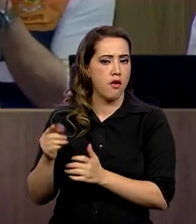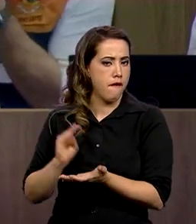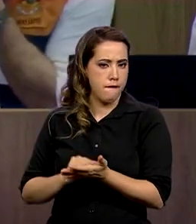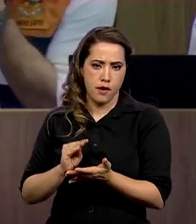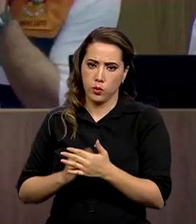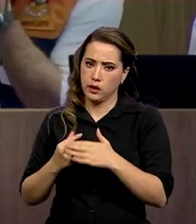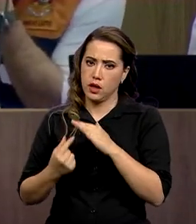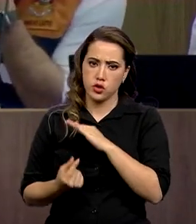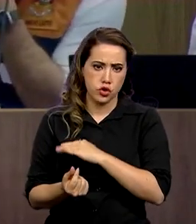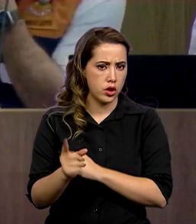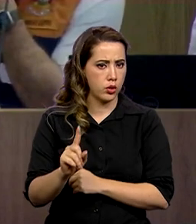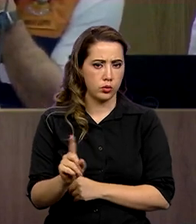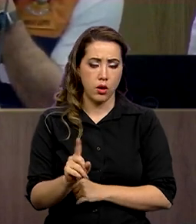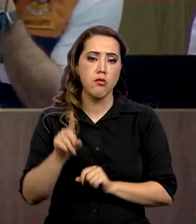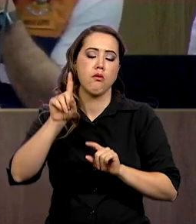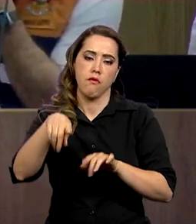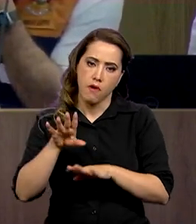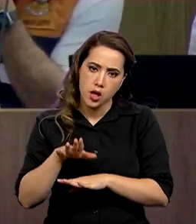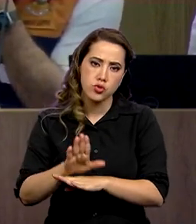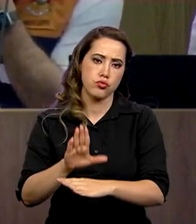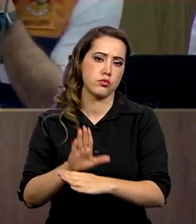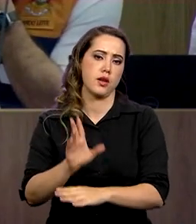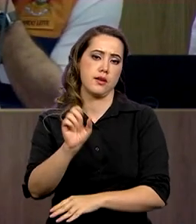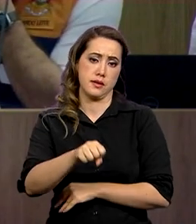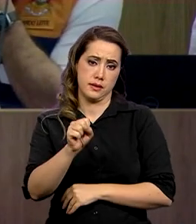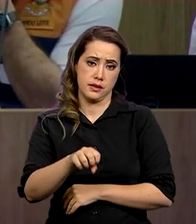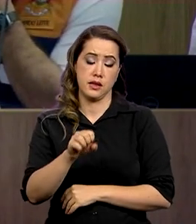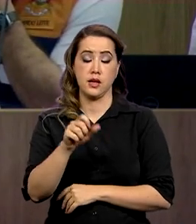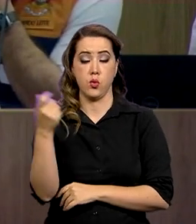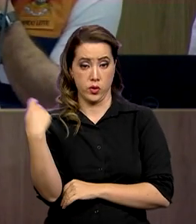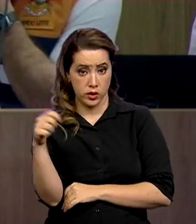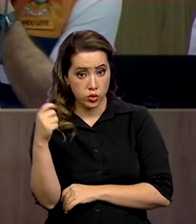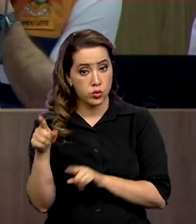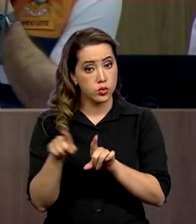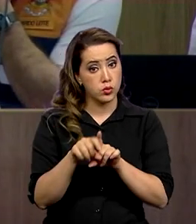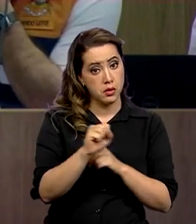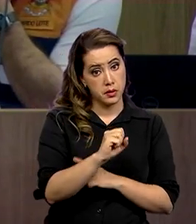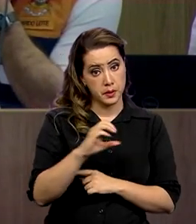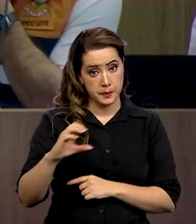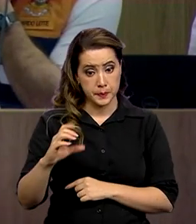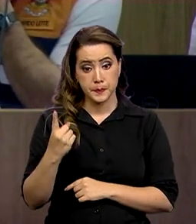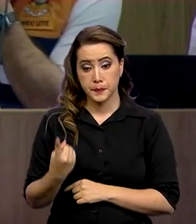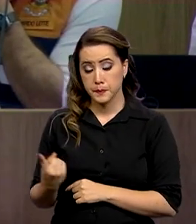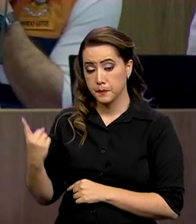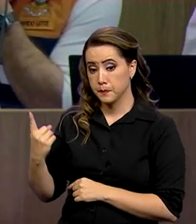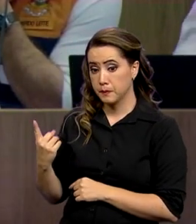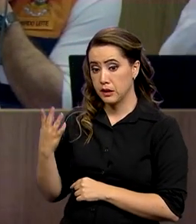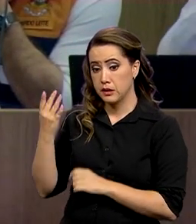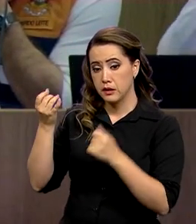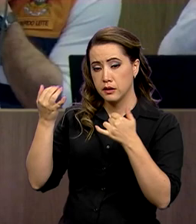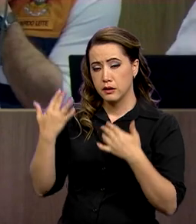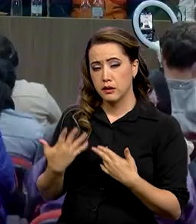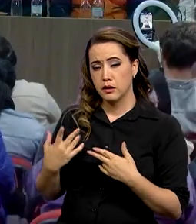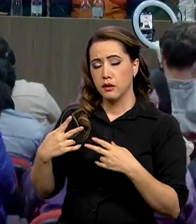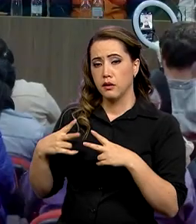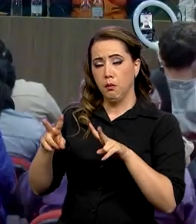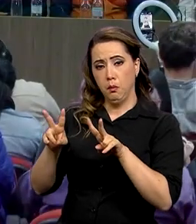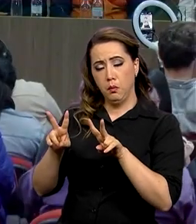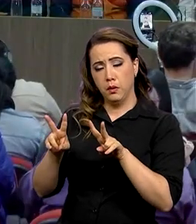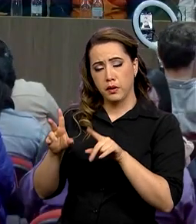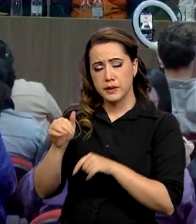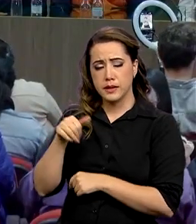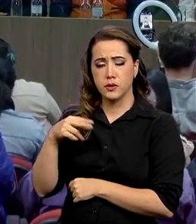recursos para ajudar os estados do Rio Grande do Sul e de Santa Catarina. Valdez Góes falou sobre as providências que